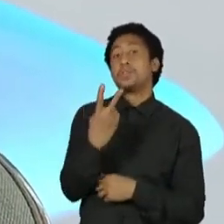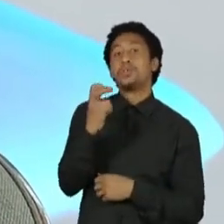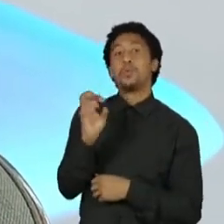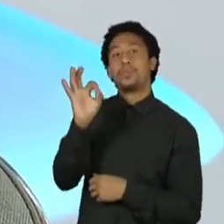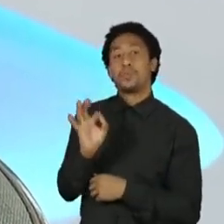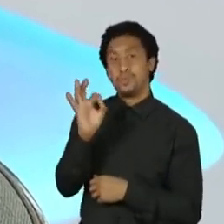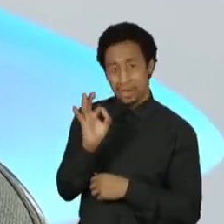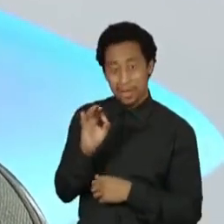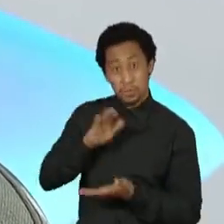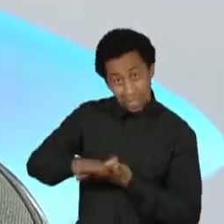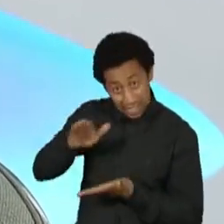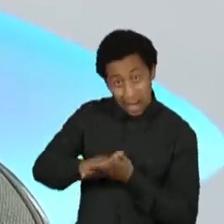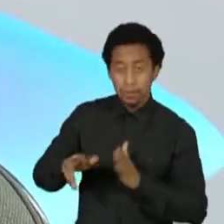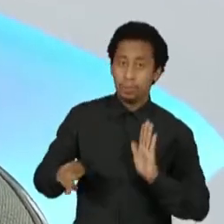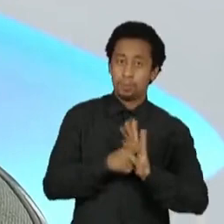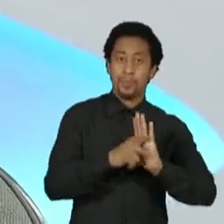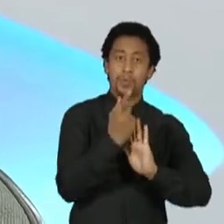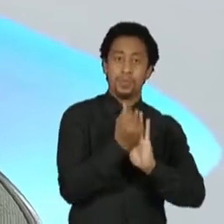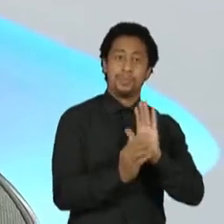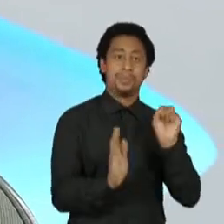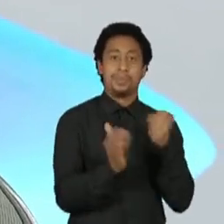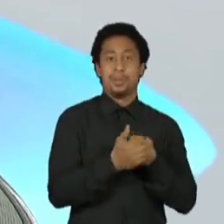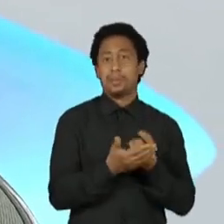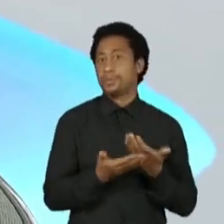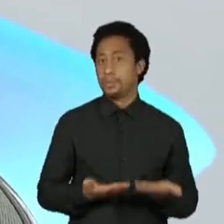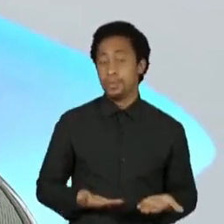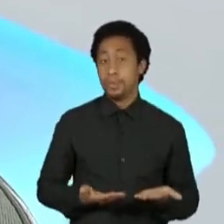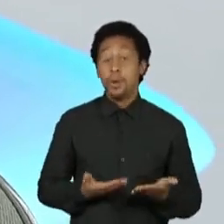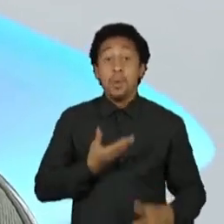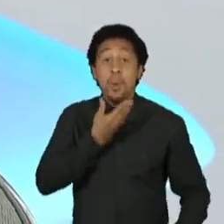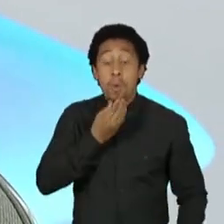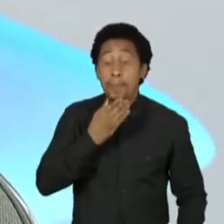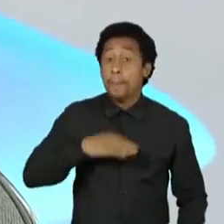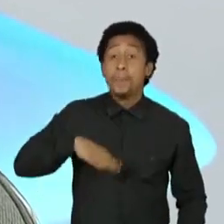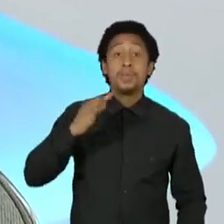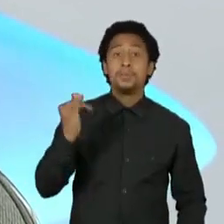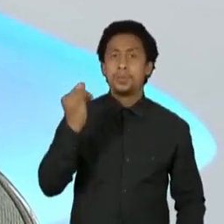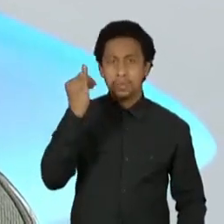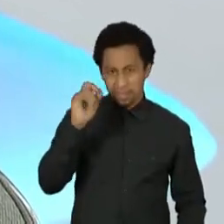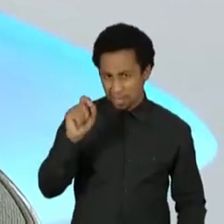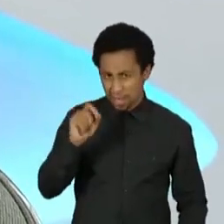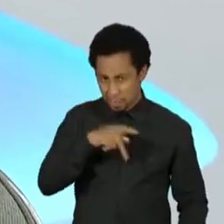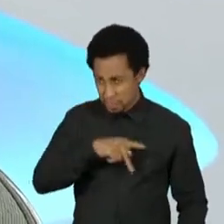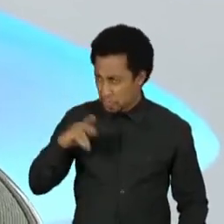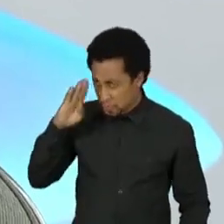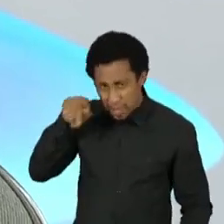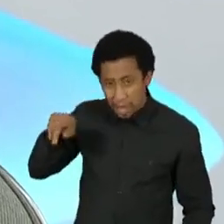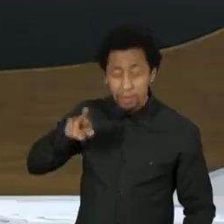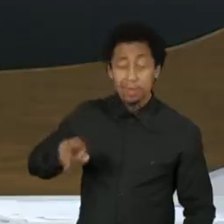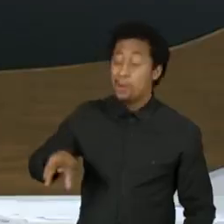Então, o governo, o homem mais importante do Brasil não é o presidente da República, é o presidente da Câmara e do Senado. Isso é verdade.